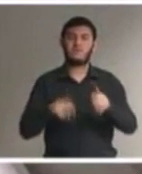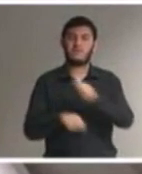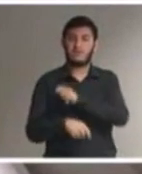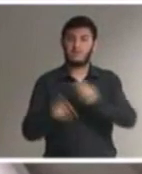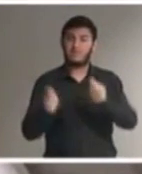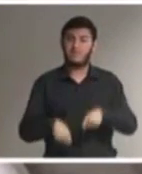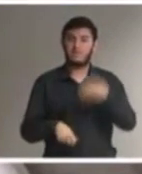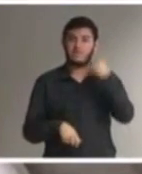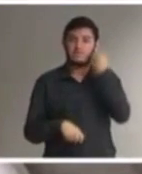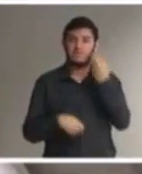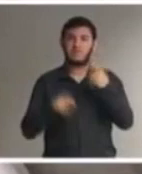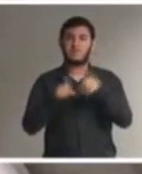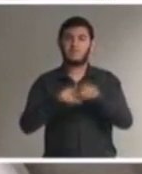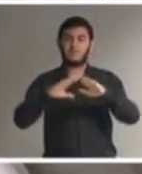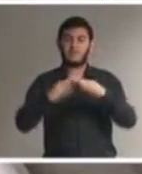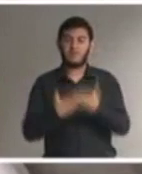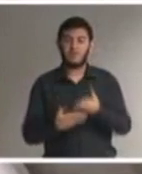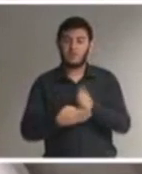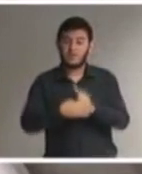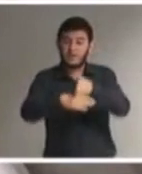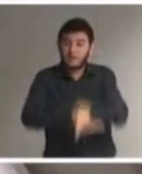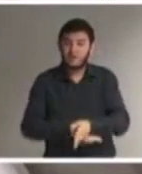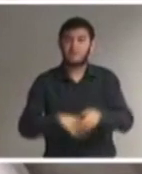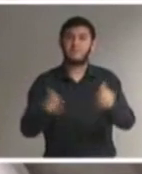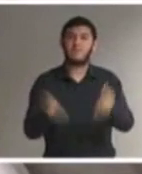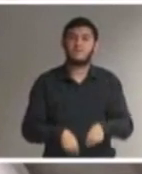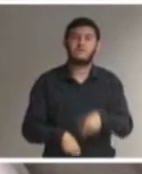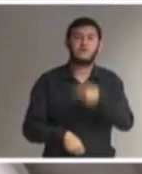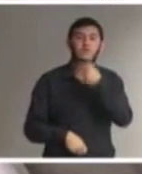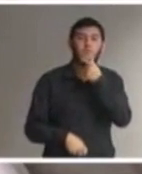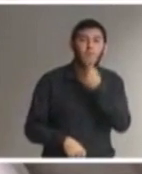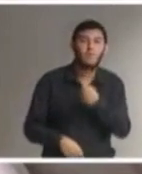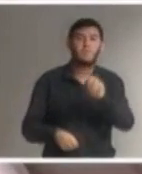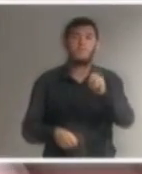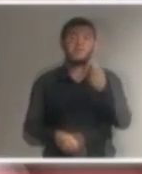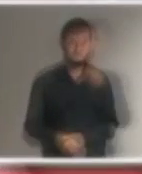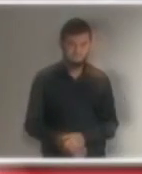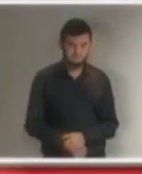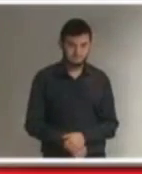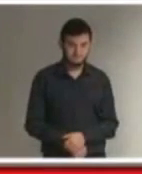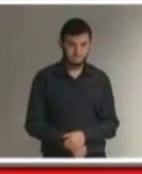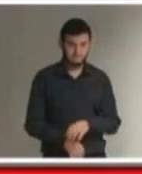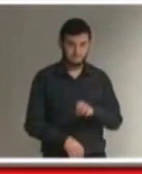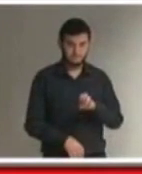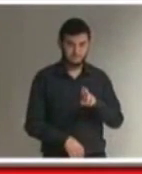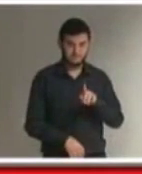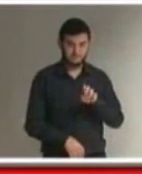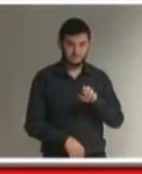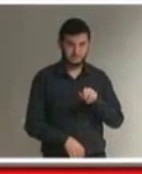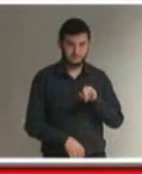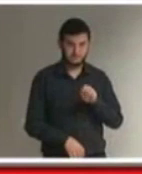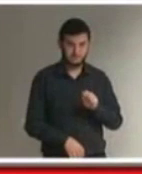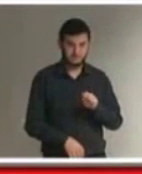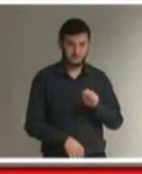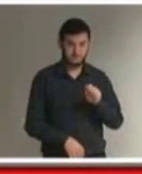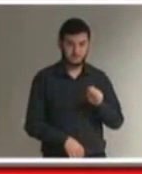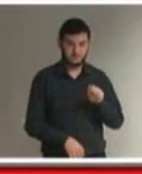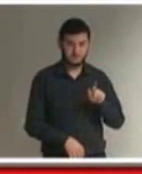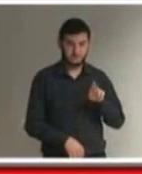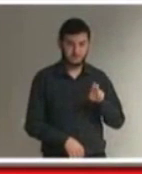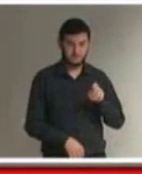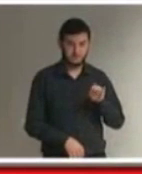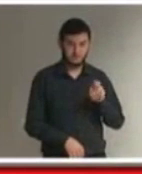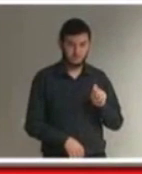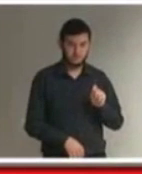e ser mais um menino ou uma menina, entre todos os meninos. Eugênia Augusta Gonzaga, Procuradora